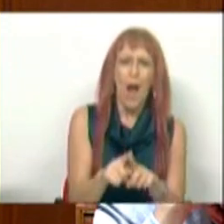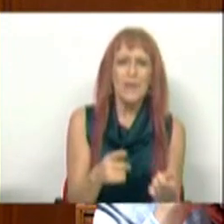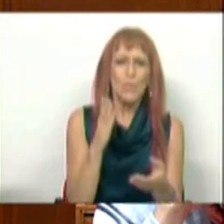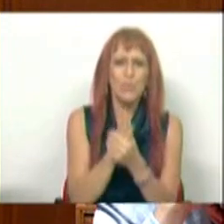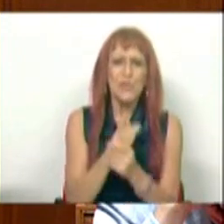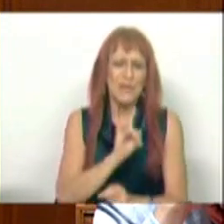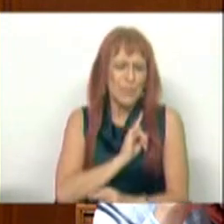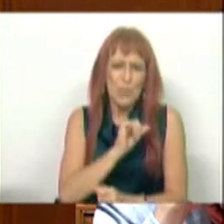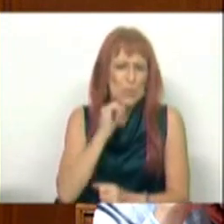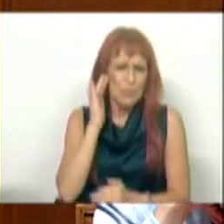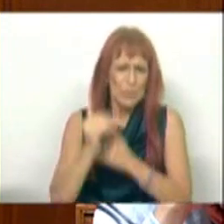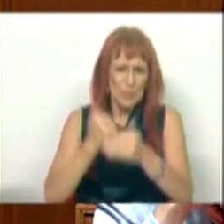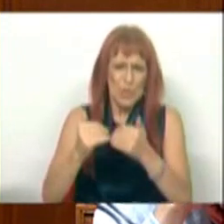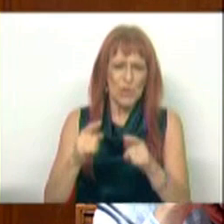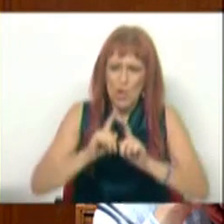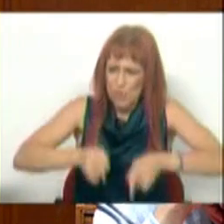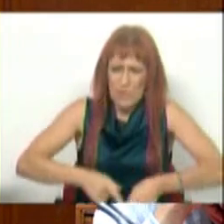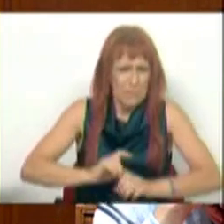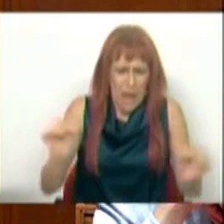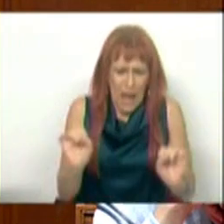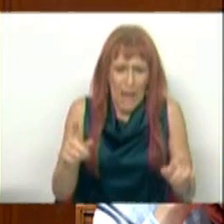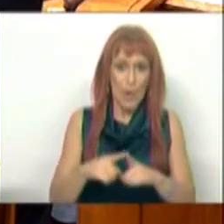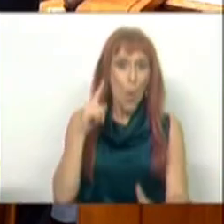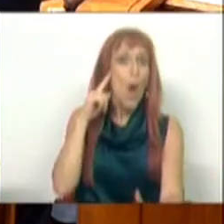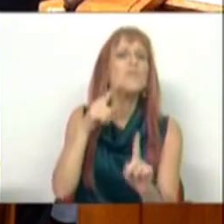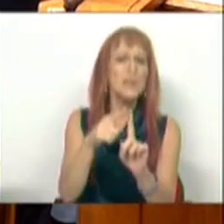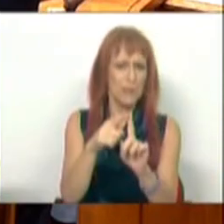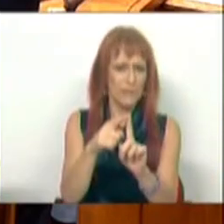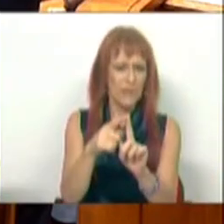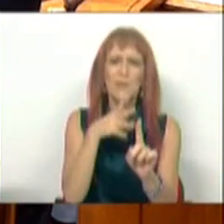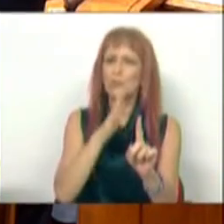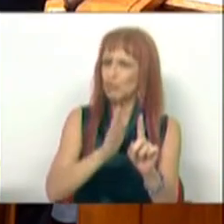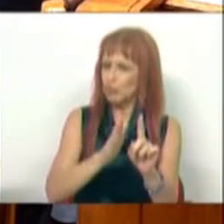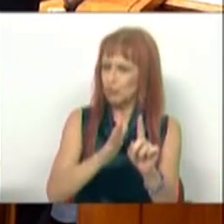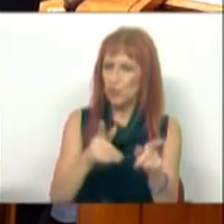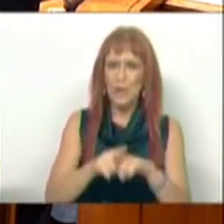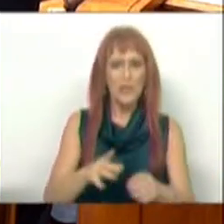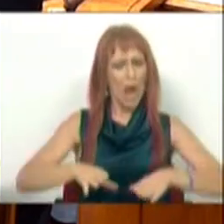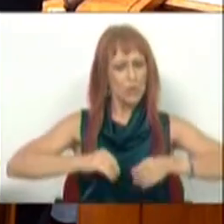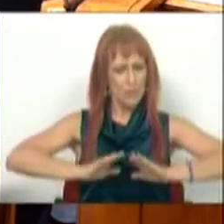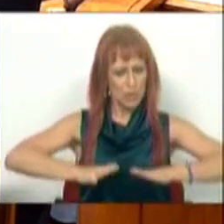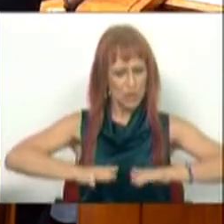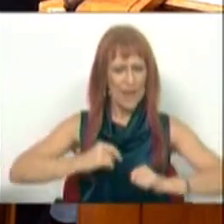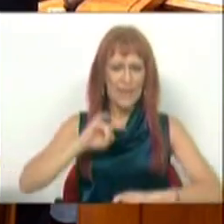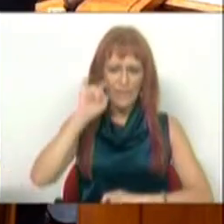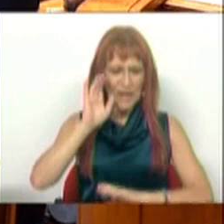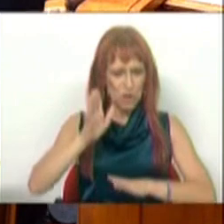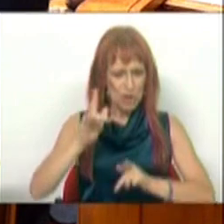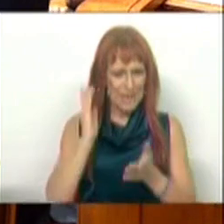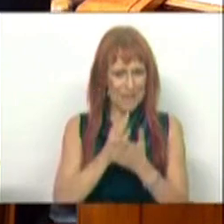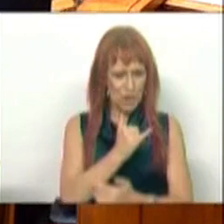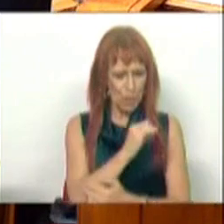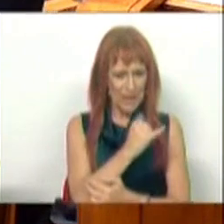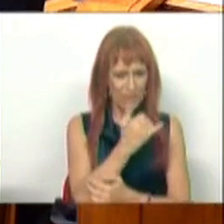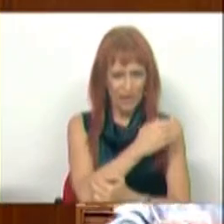processo de privatização em curso. Nós não o iniciamos. É um objetivo já enunciado e assumido e defendido desde